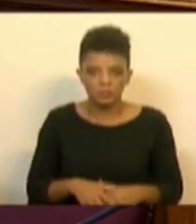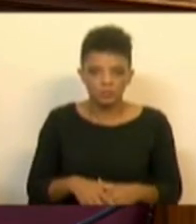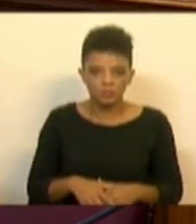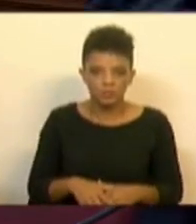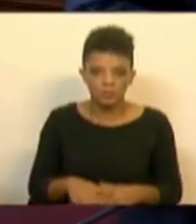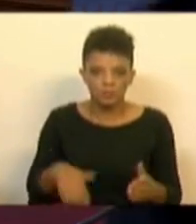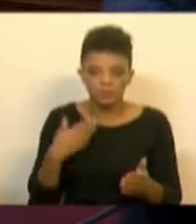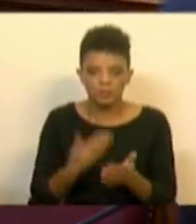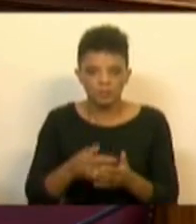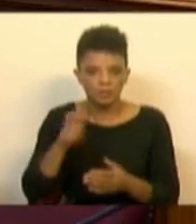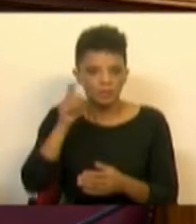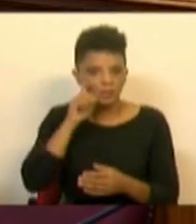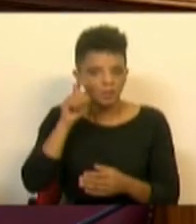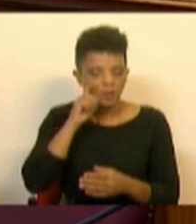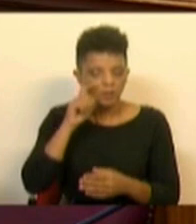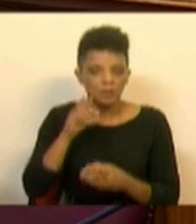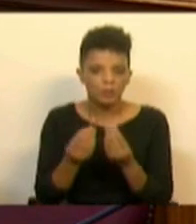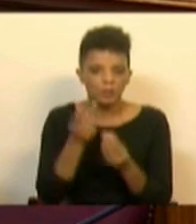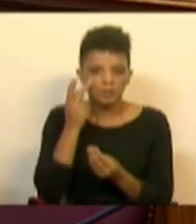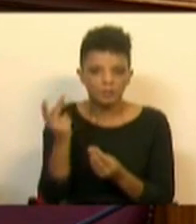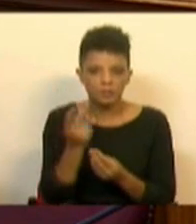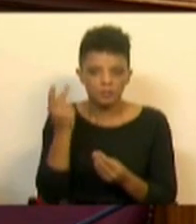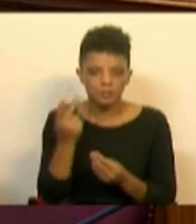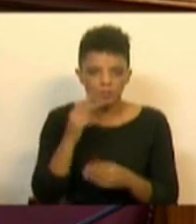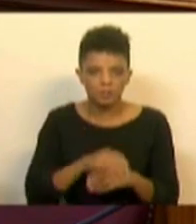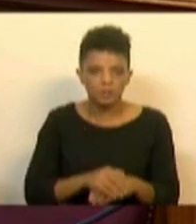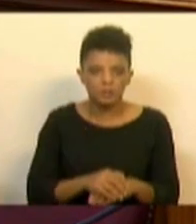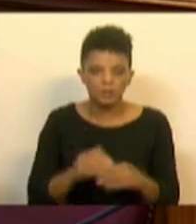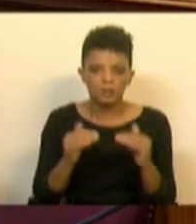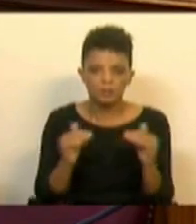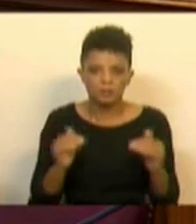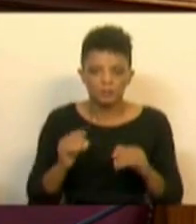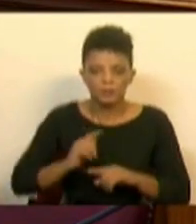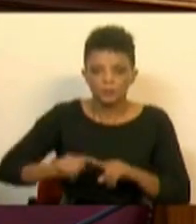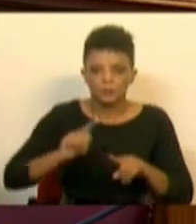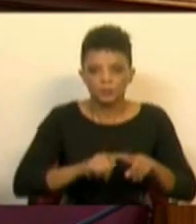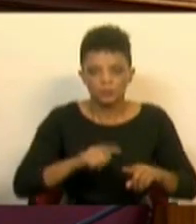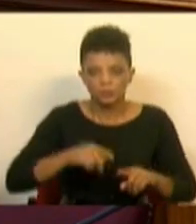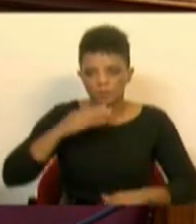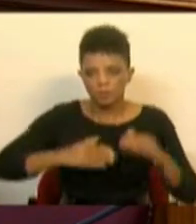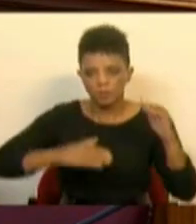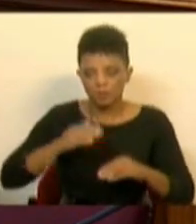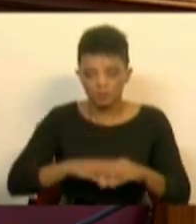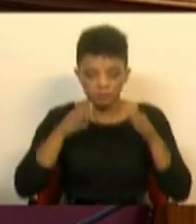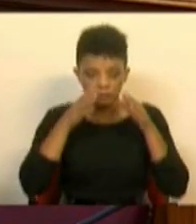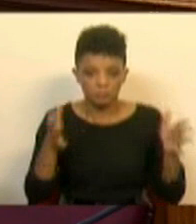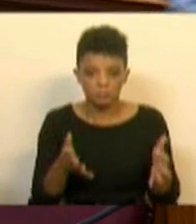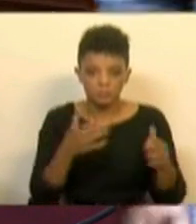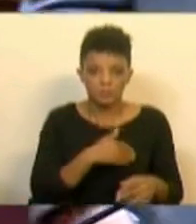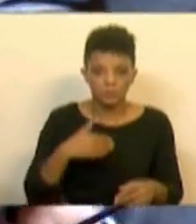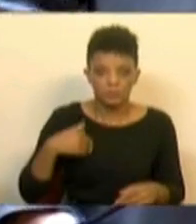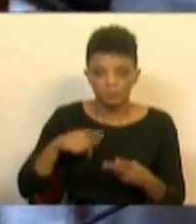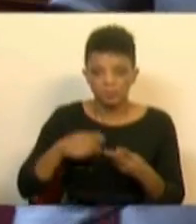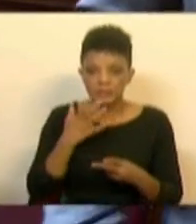de forma a proteger e melhorar a sua qualidade de vida nas diferentes etapas etárias. O enfoque na promoção da